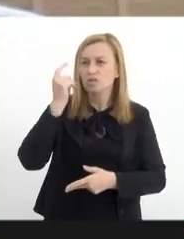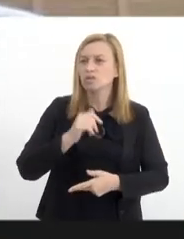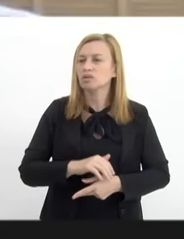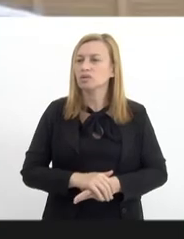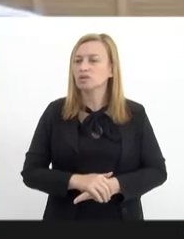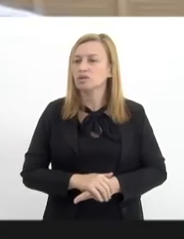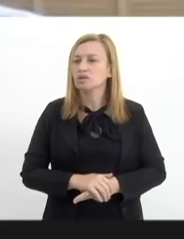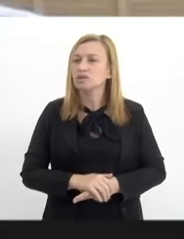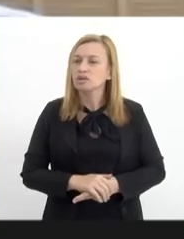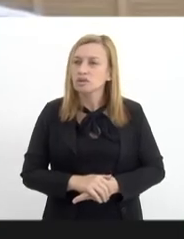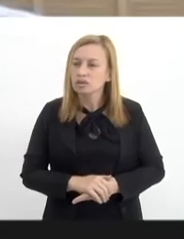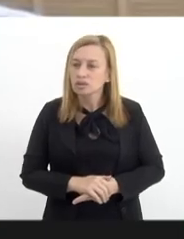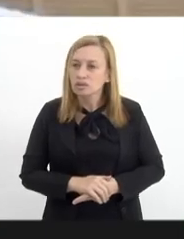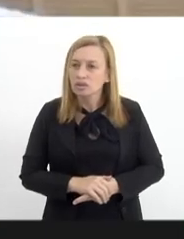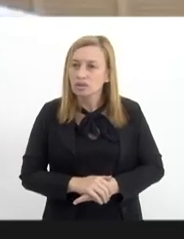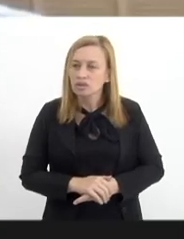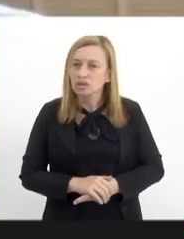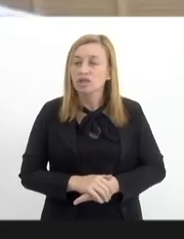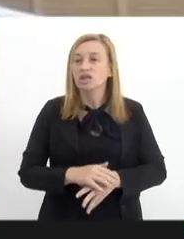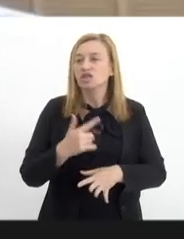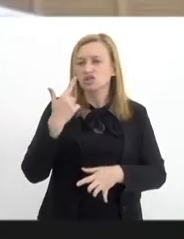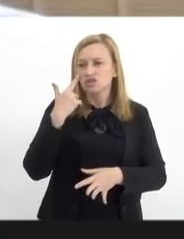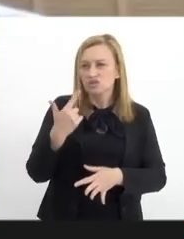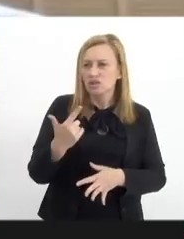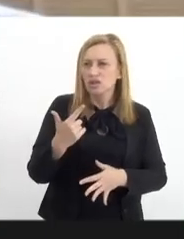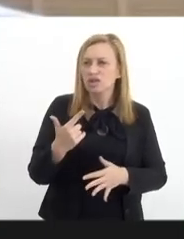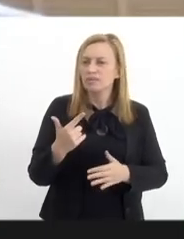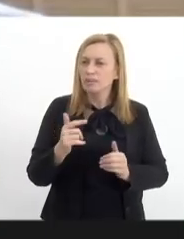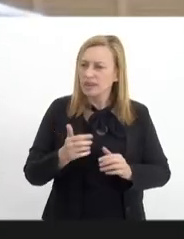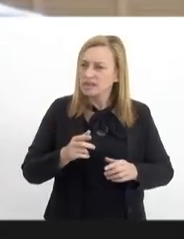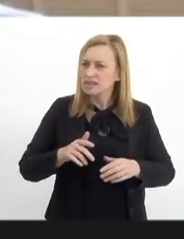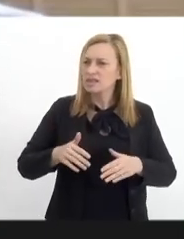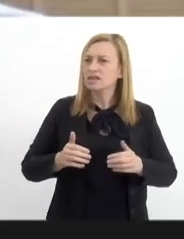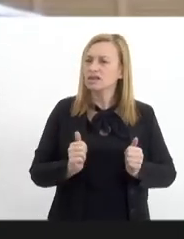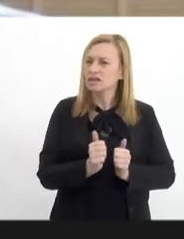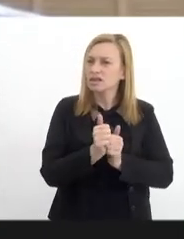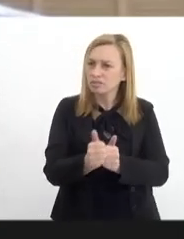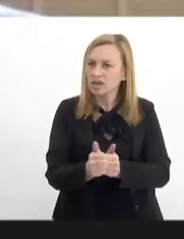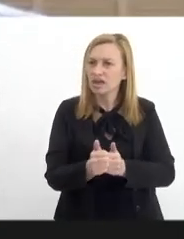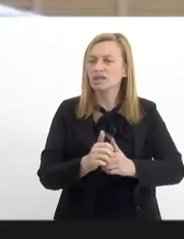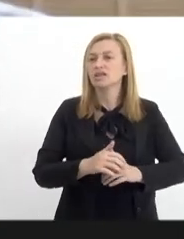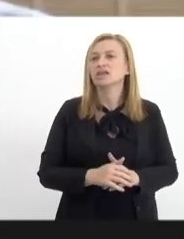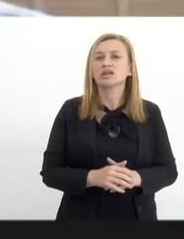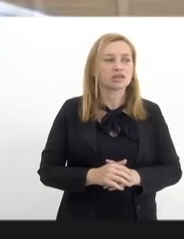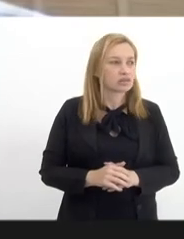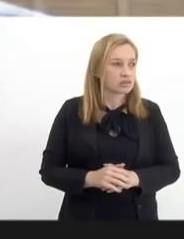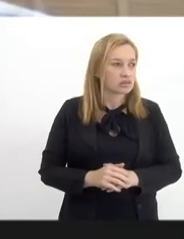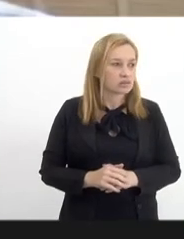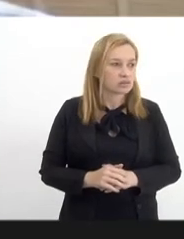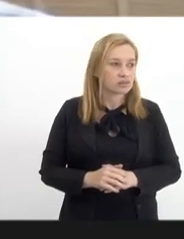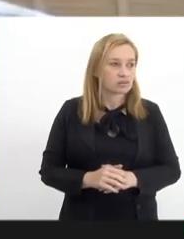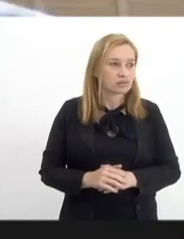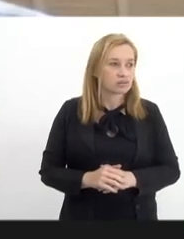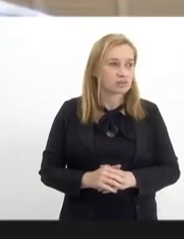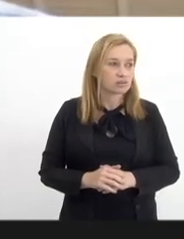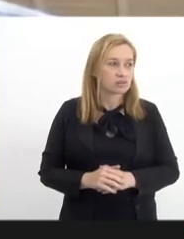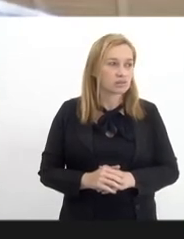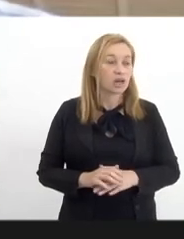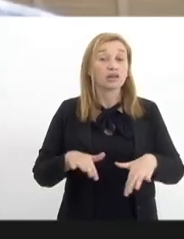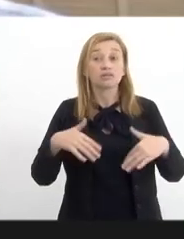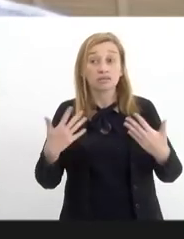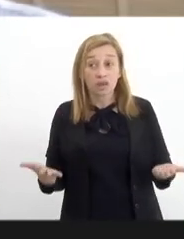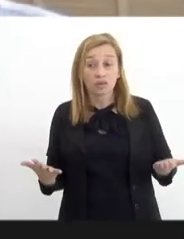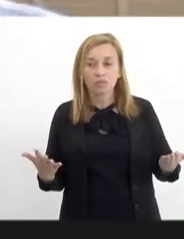presentes, e a gente vem nessa caminhada, ela é muito difícil, então,